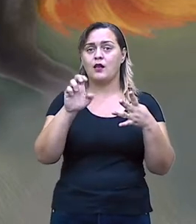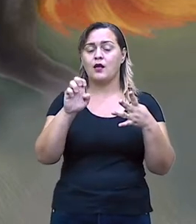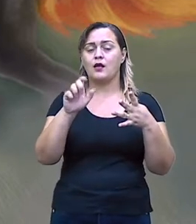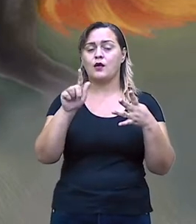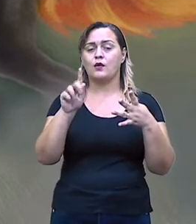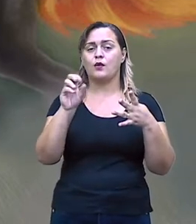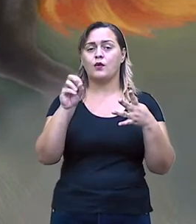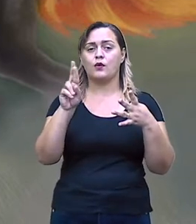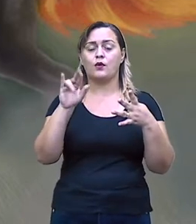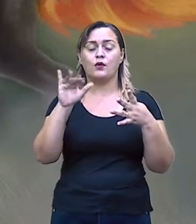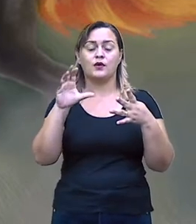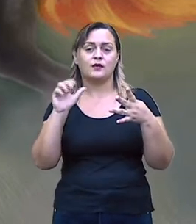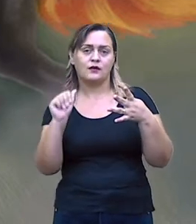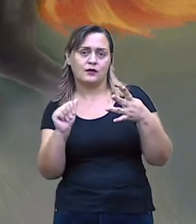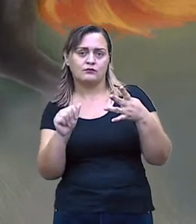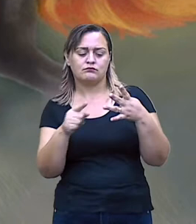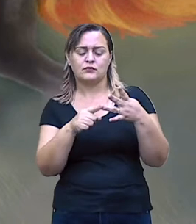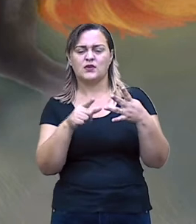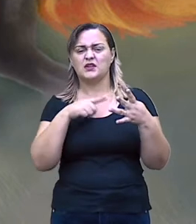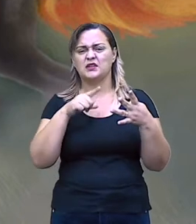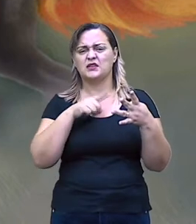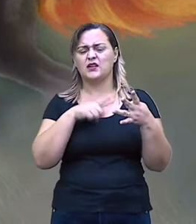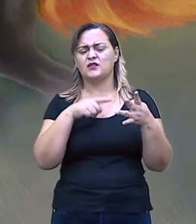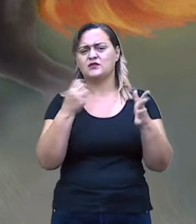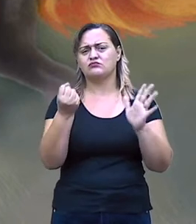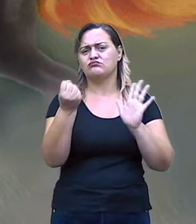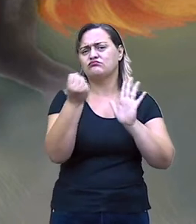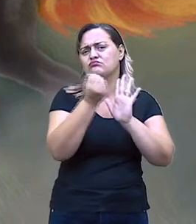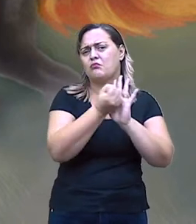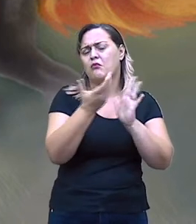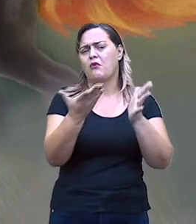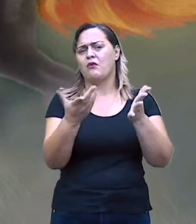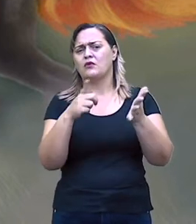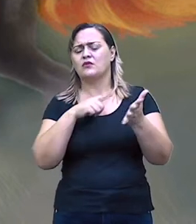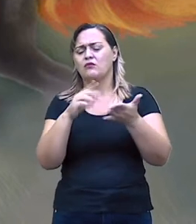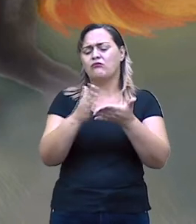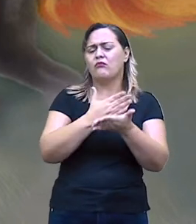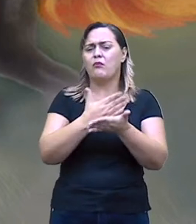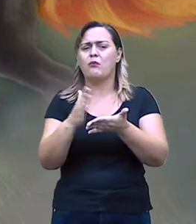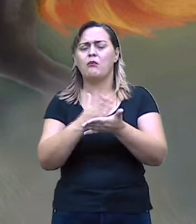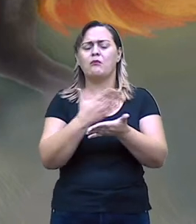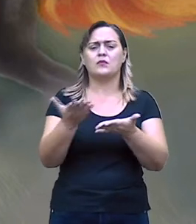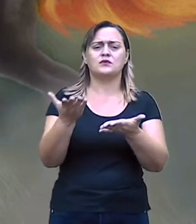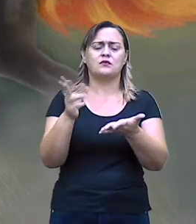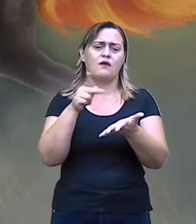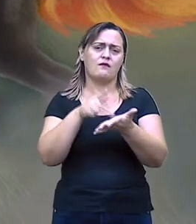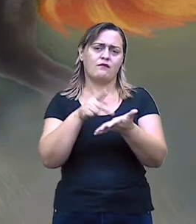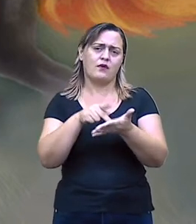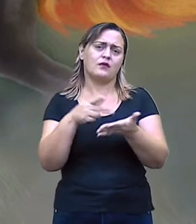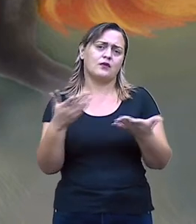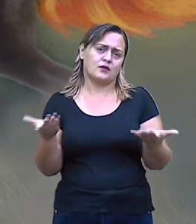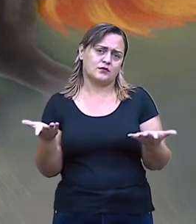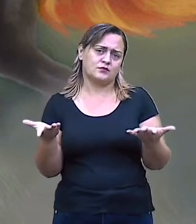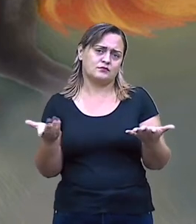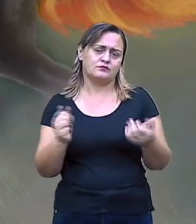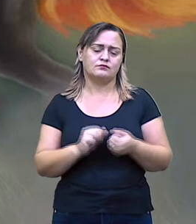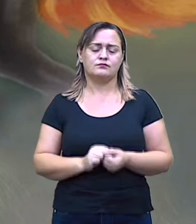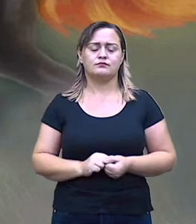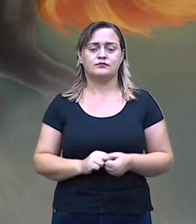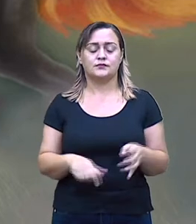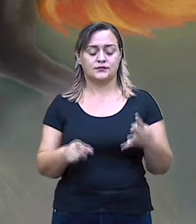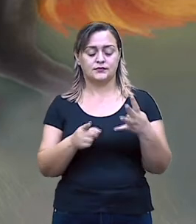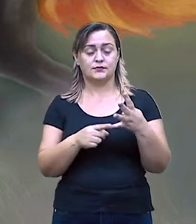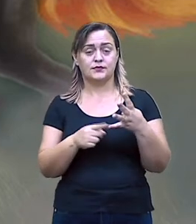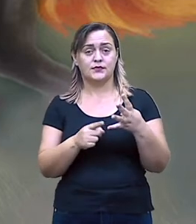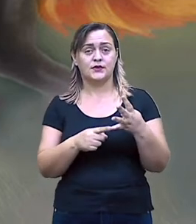simbólicos, contendo somente alguma verdade moral ou filosófica. E temos também a